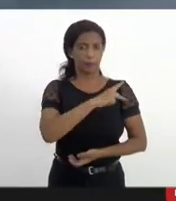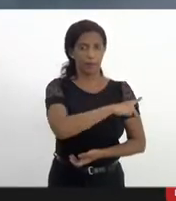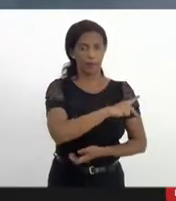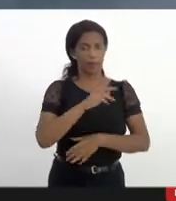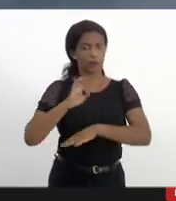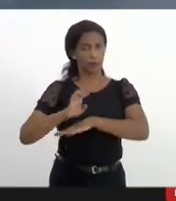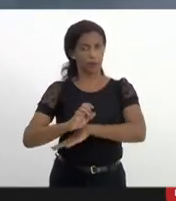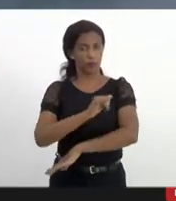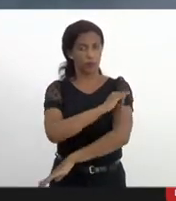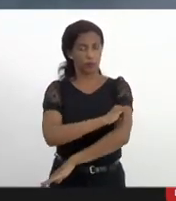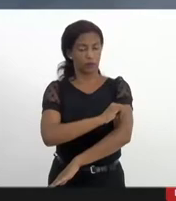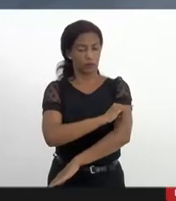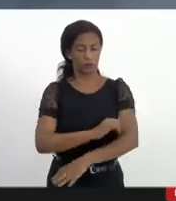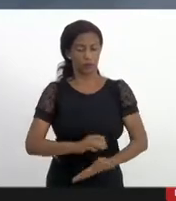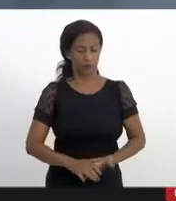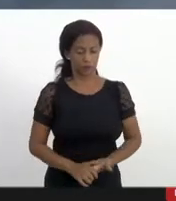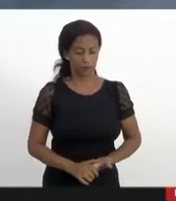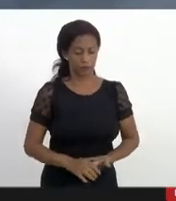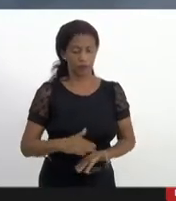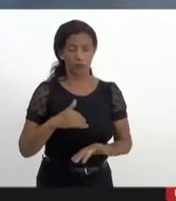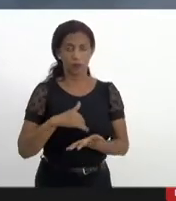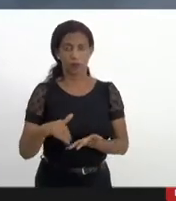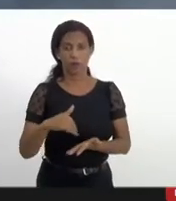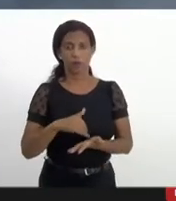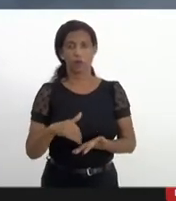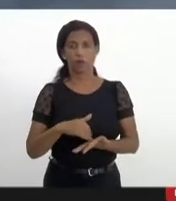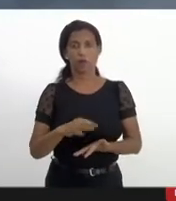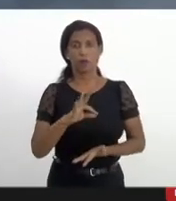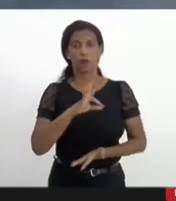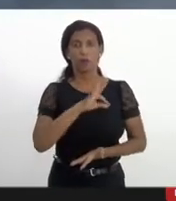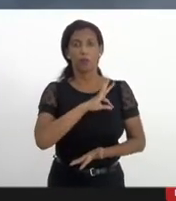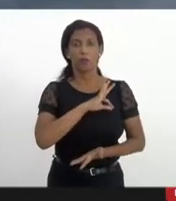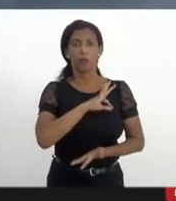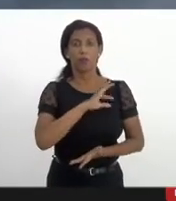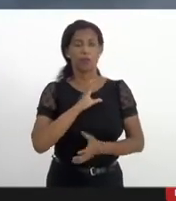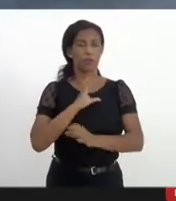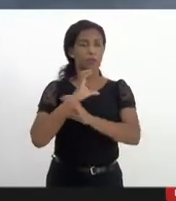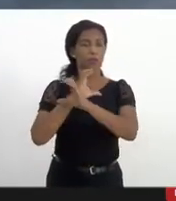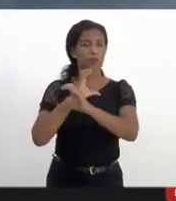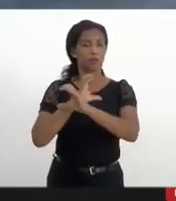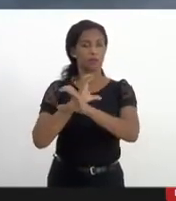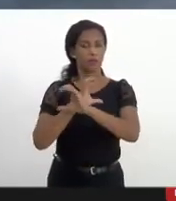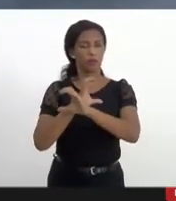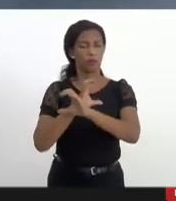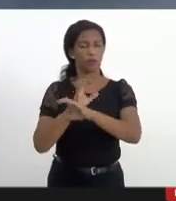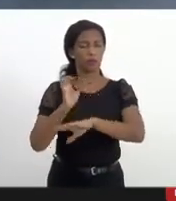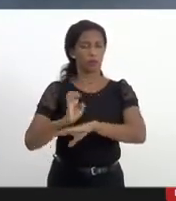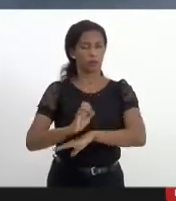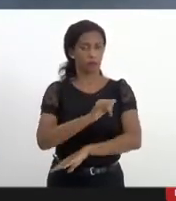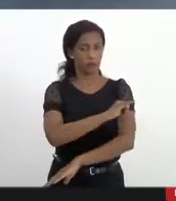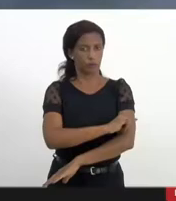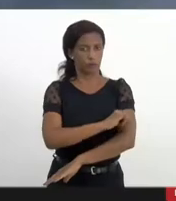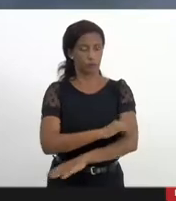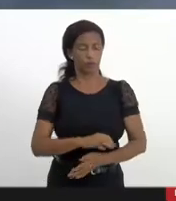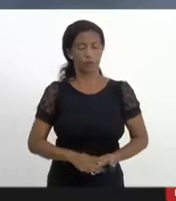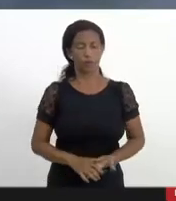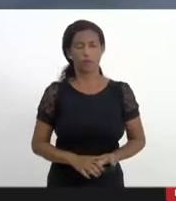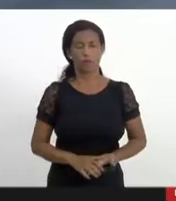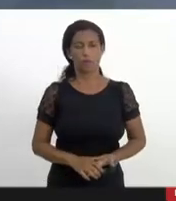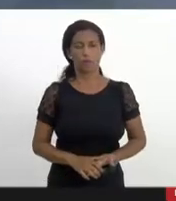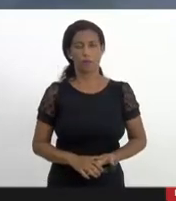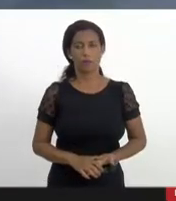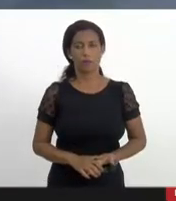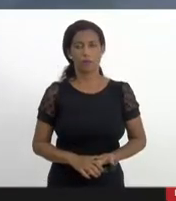Estado do Rio de Janeiro e o secretário de Polícia Civil do Estado do Rio de Janeiro. Recebemos aqui